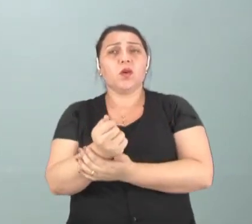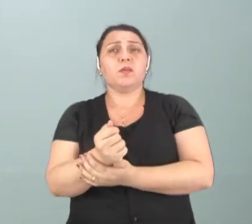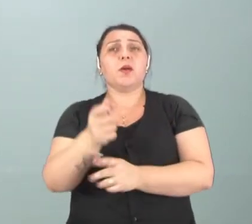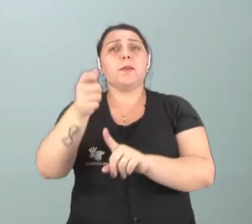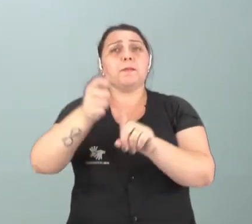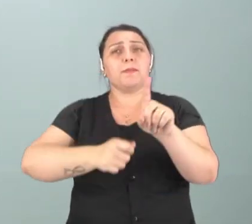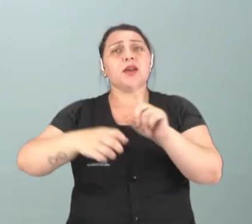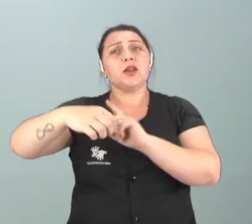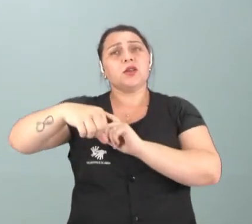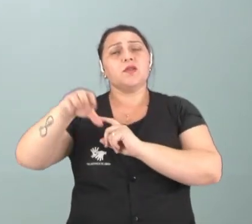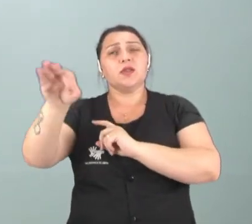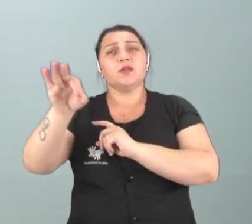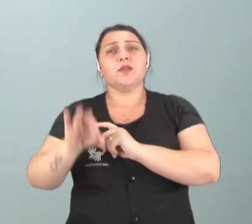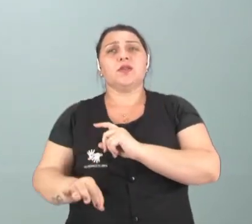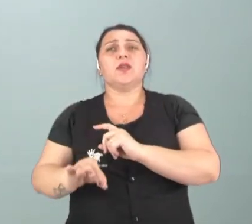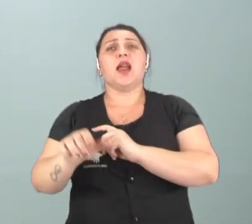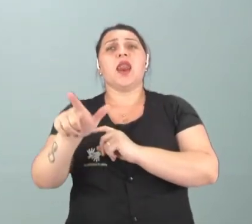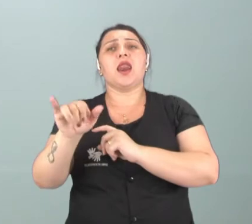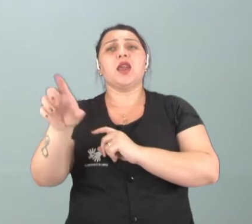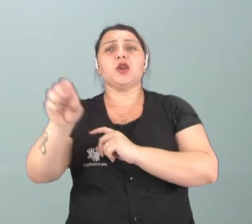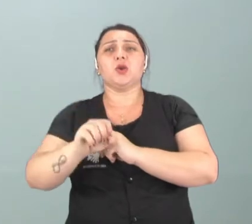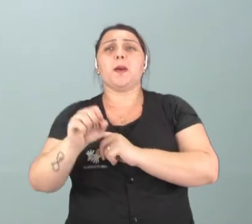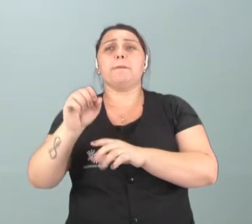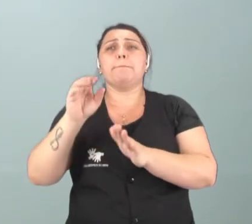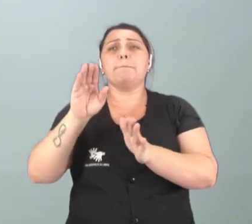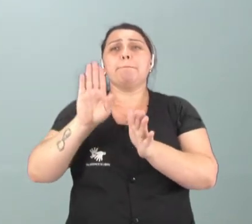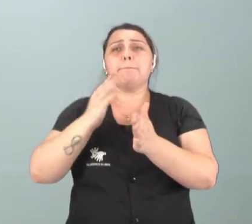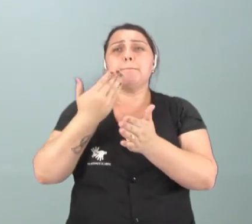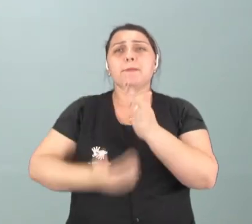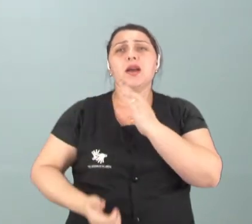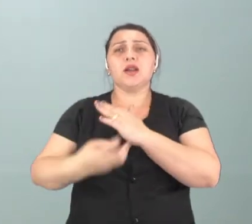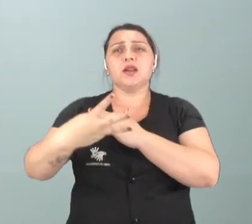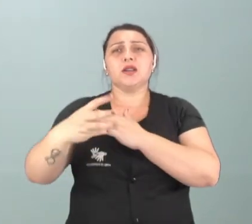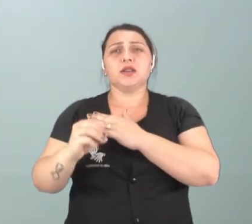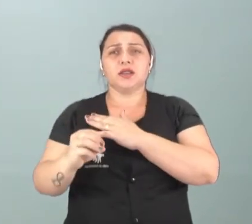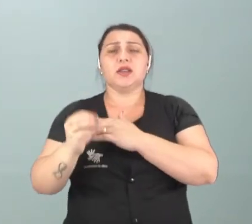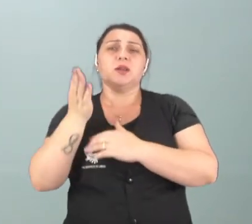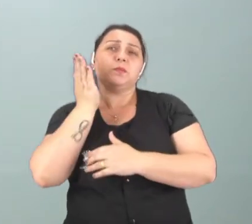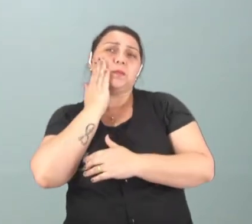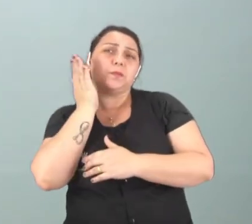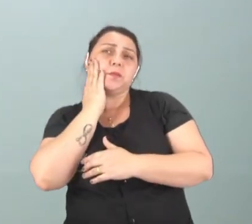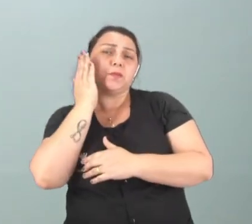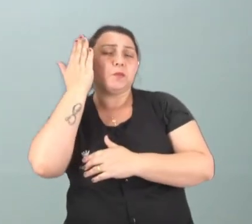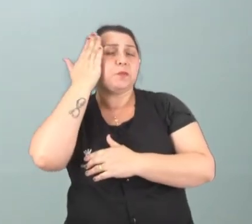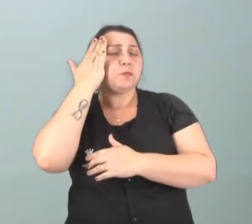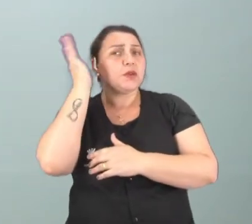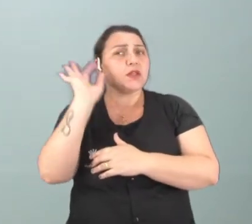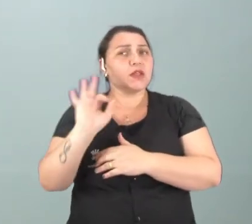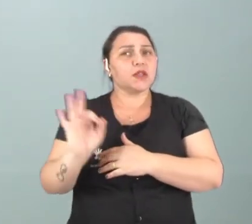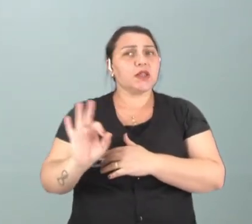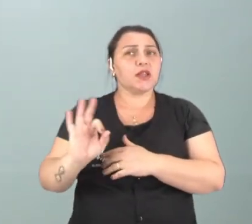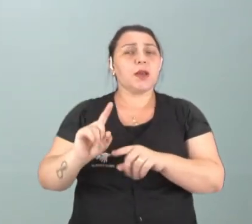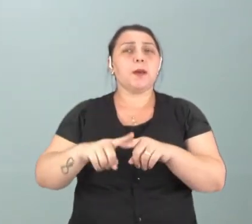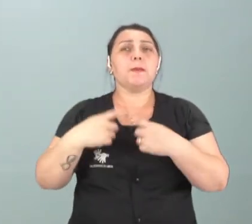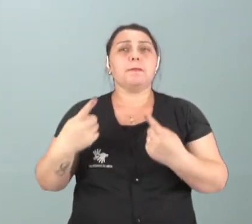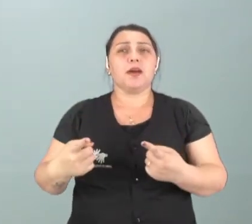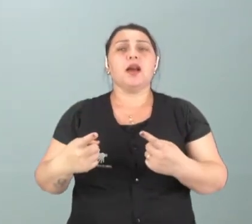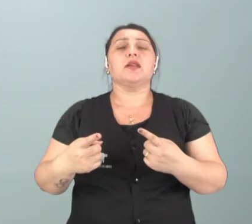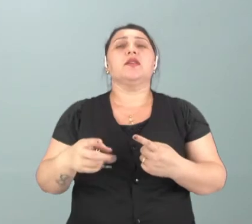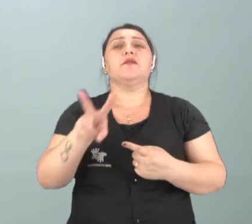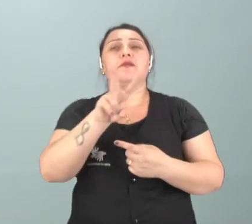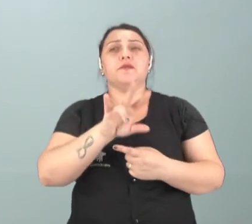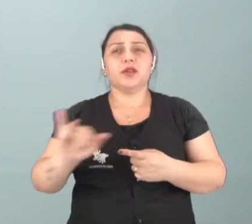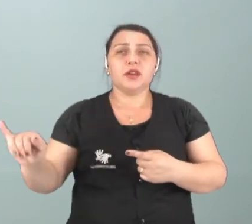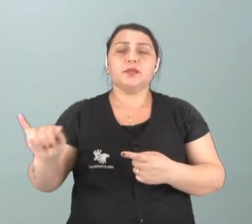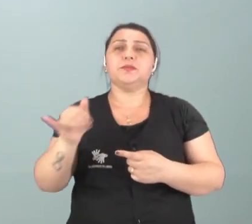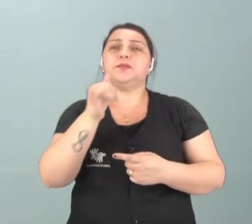um mês, 90% vira lixo em menos de 30 dias. Então, a gente, às vezes, não entende mais o recinto que vai,